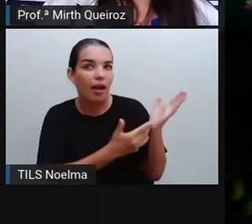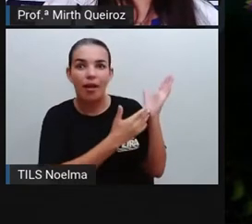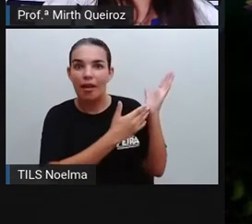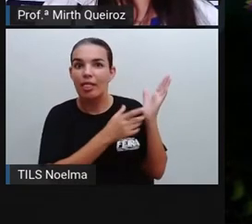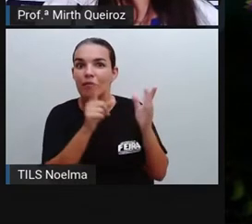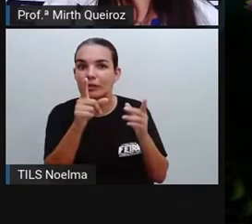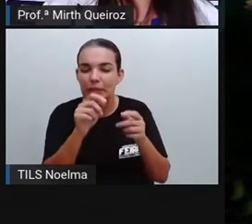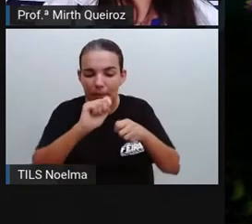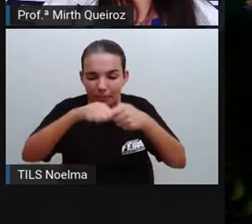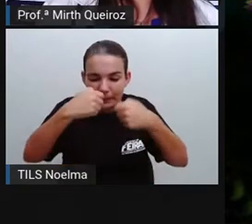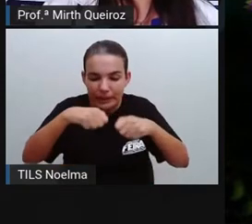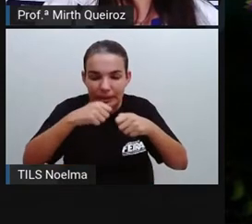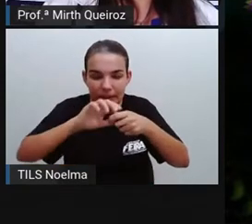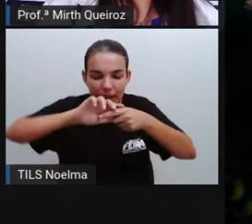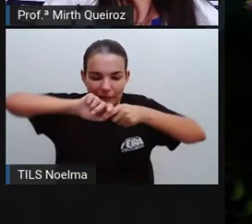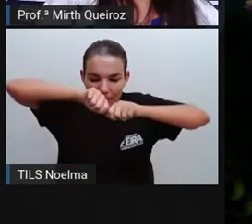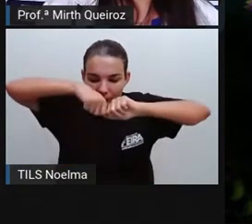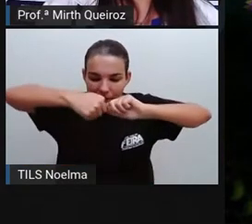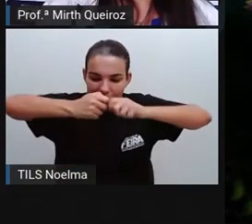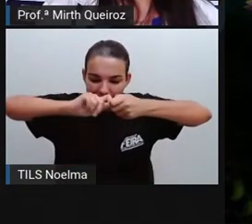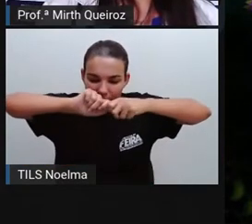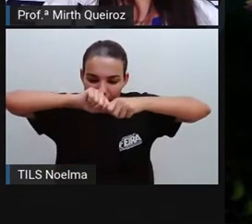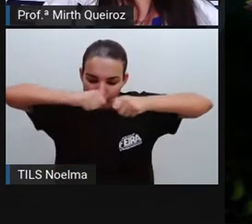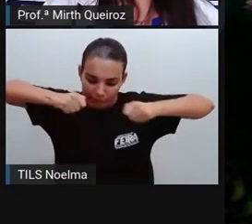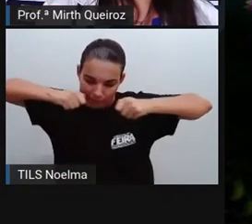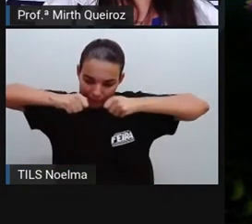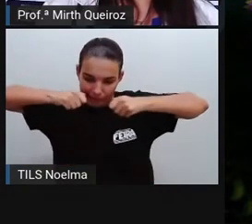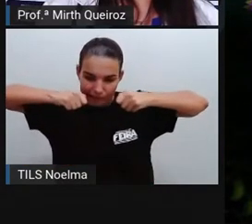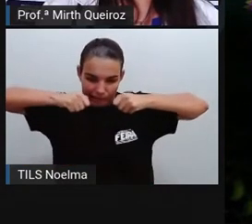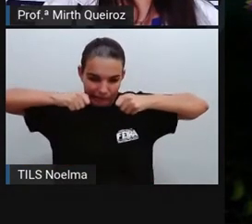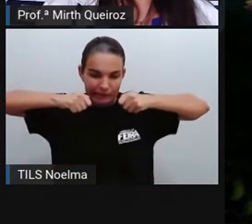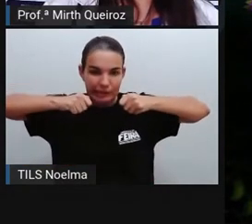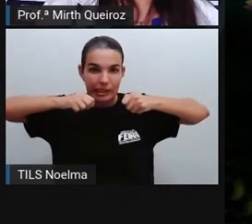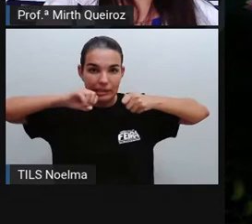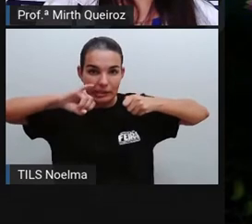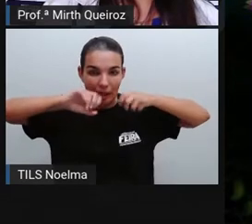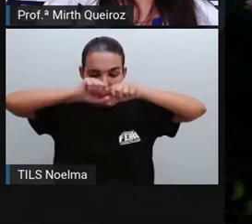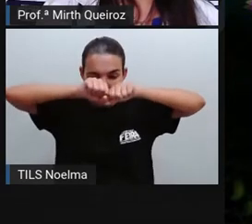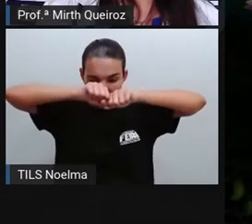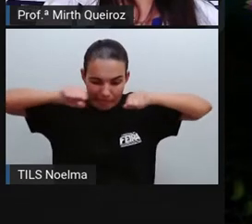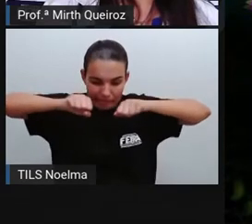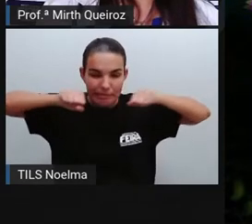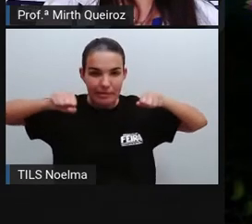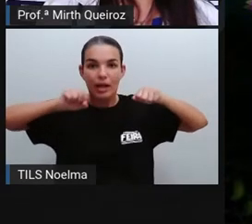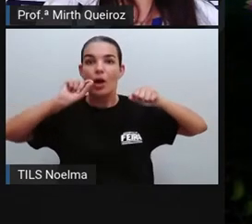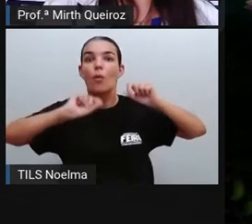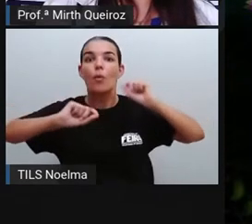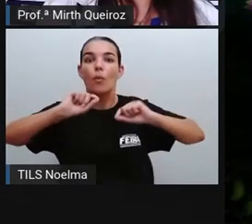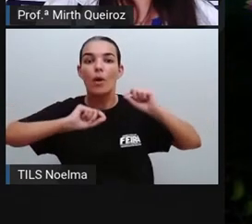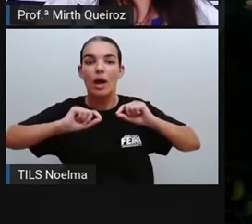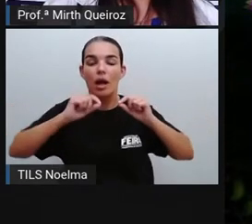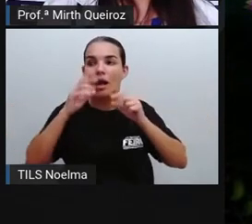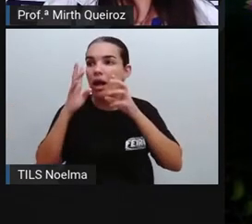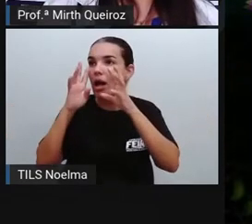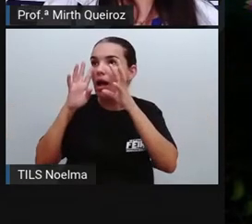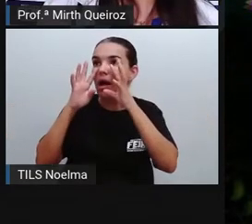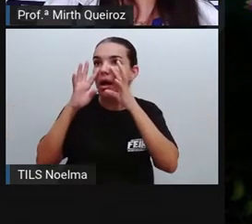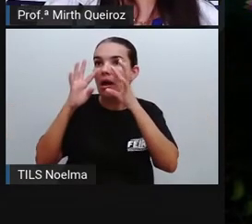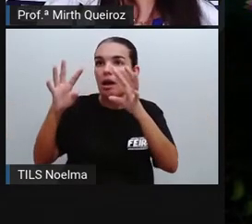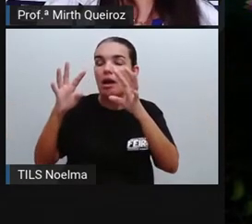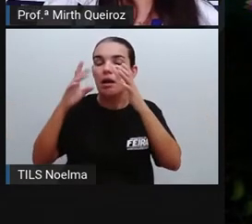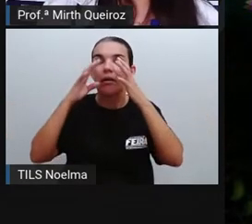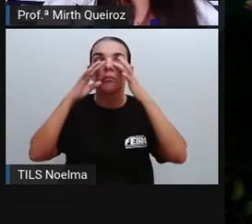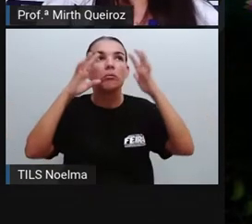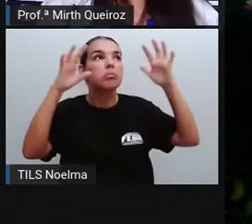faça um nó bem apertado em um cipó. Ao tentar desfazer o nó, o Curupira vai se distrair e assim